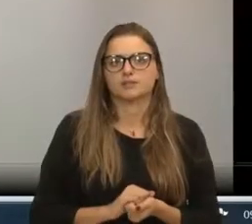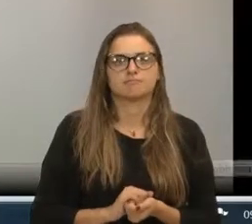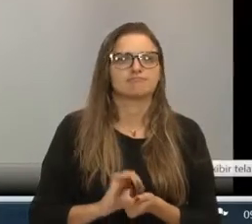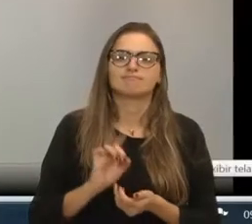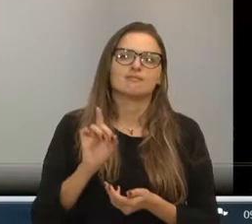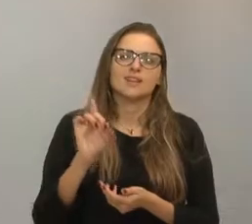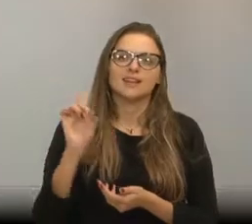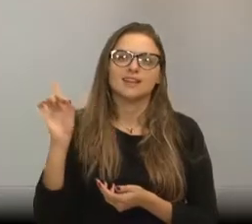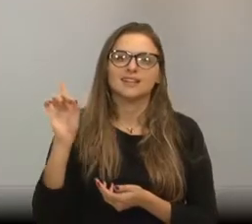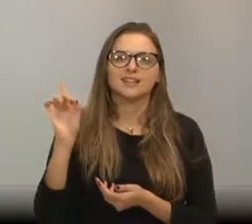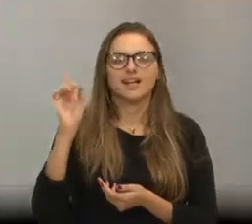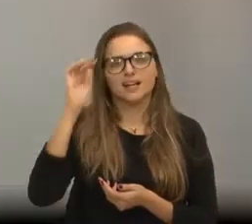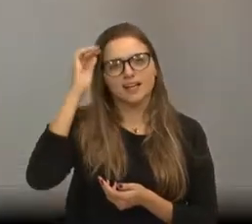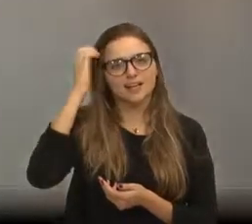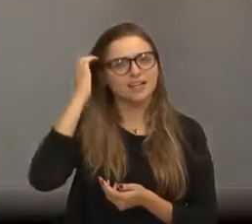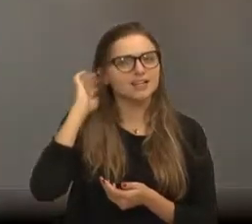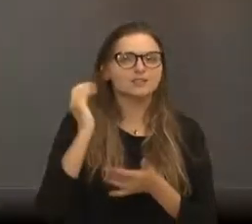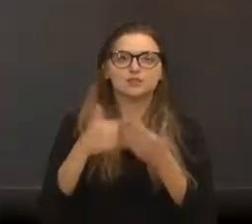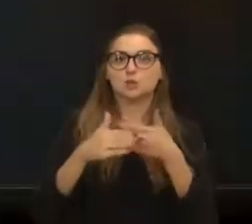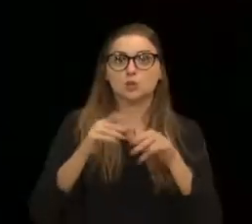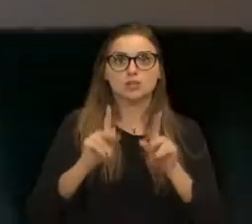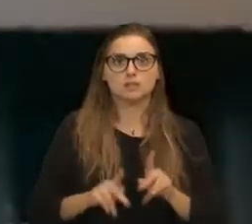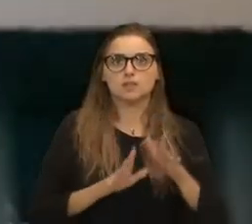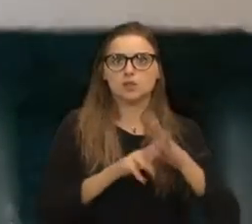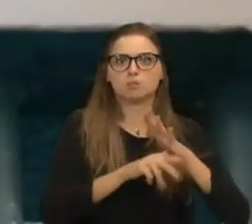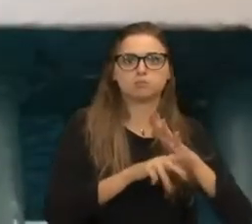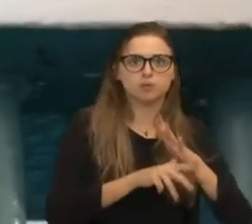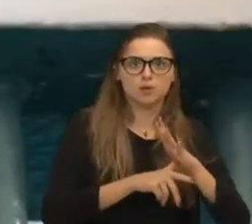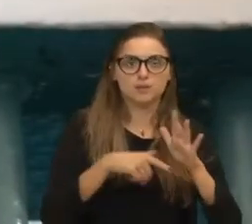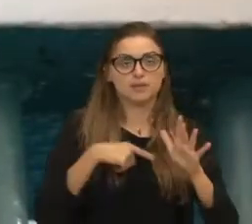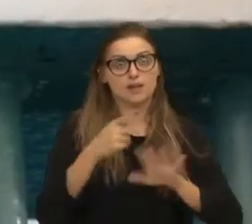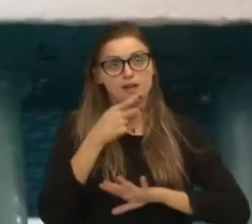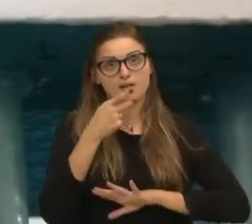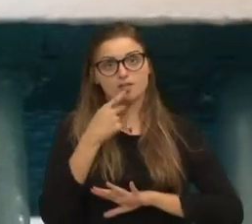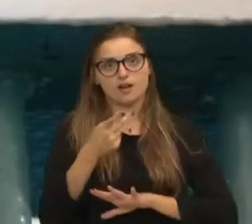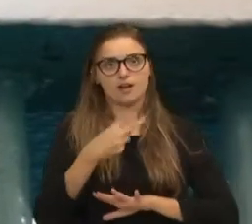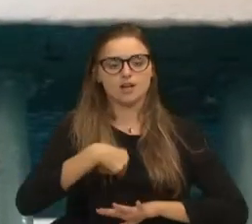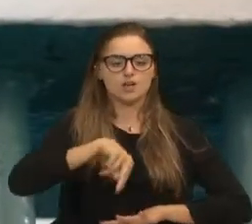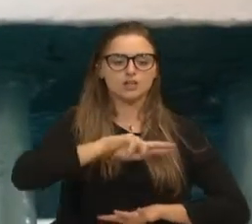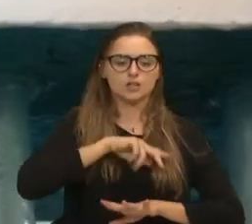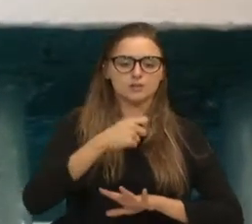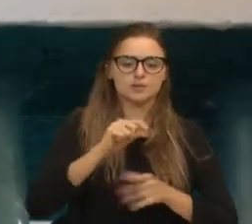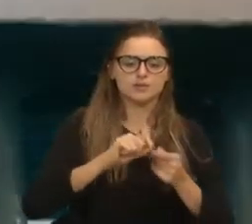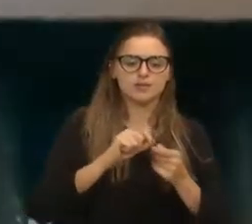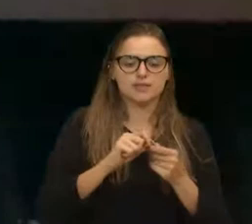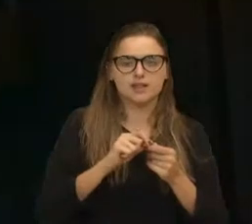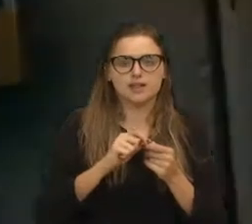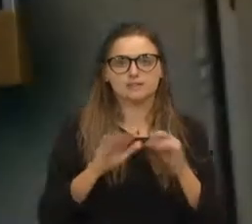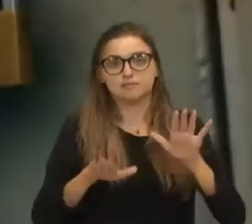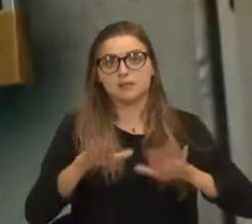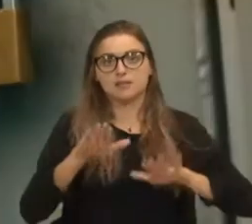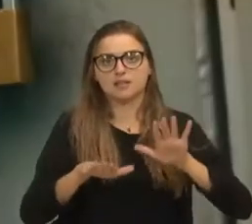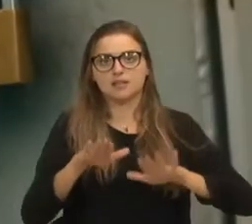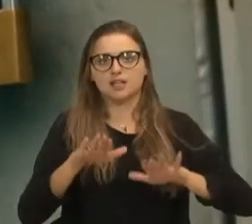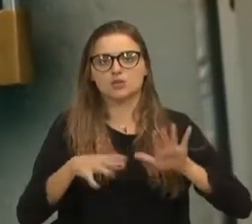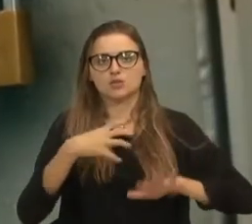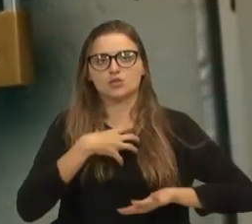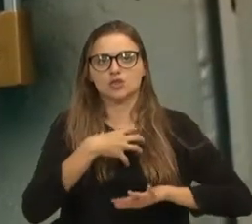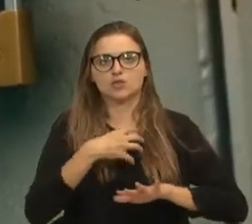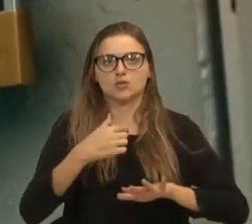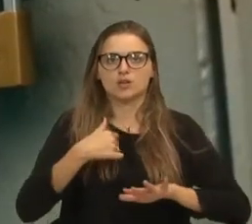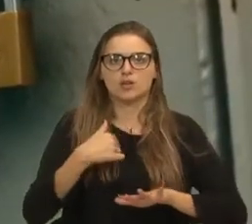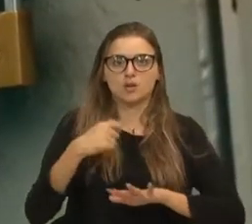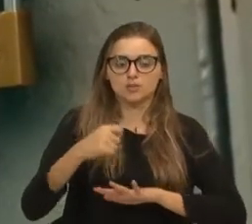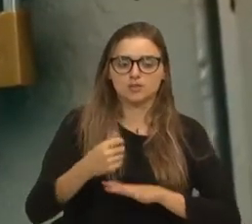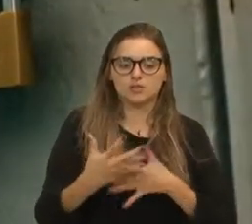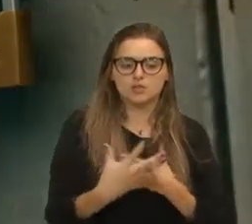mundo é bandido, e tem aquele ditado, né, a gente dança conforme a música. Falei, pô, vou dançar que nem esses